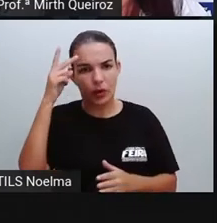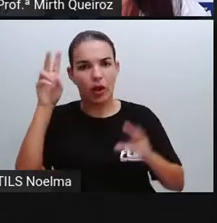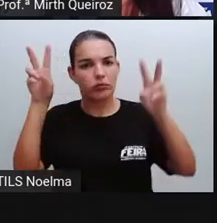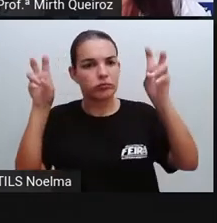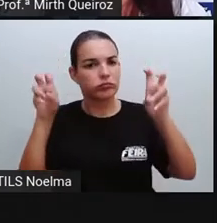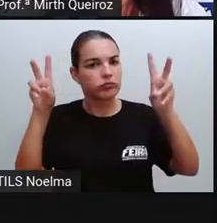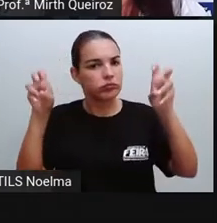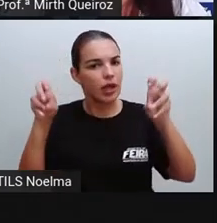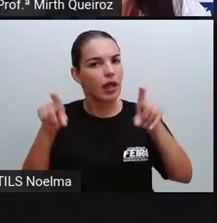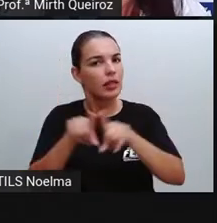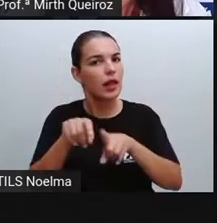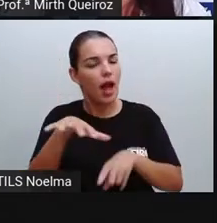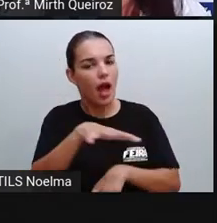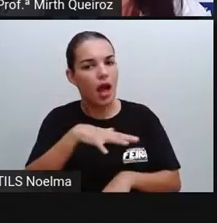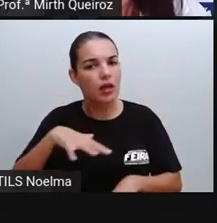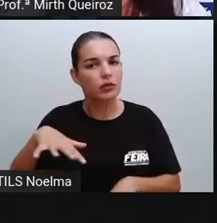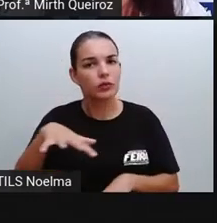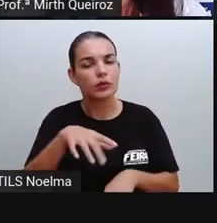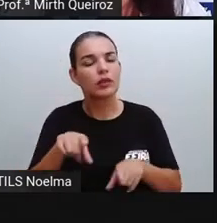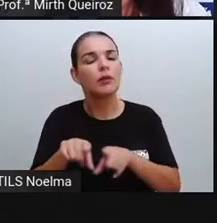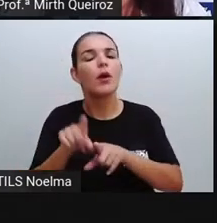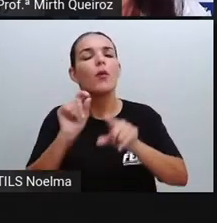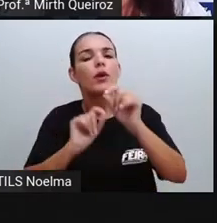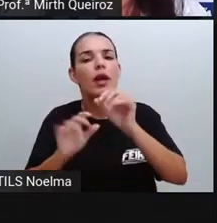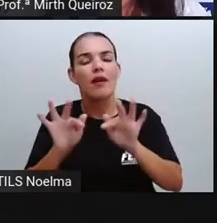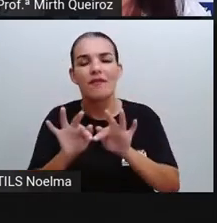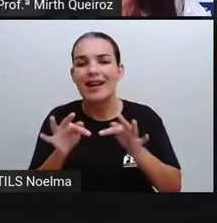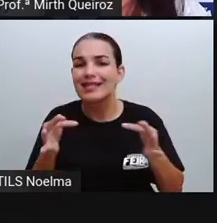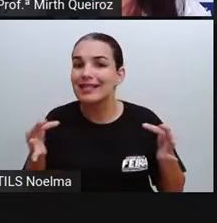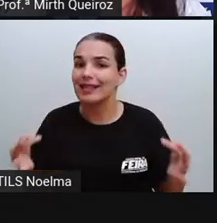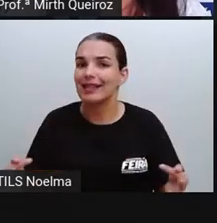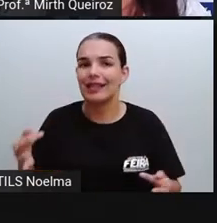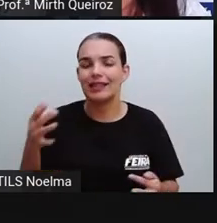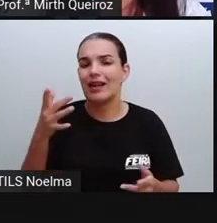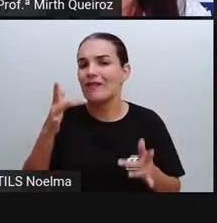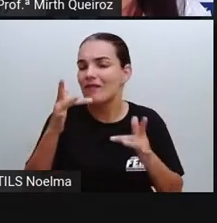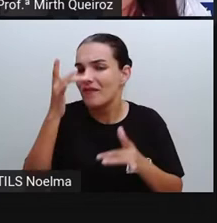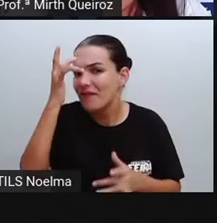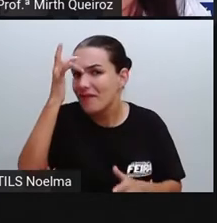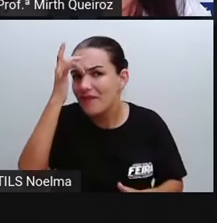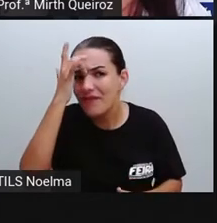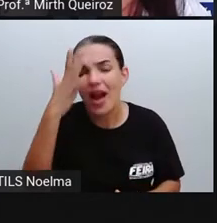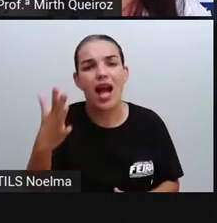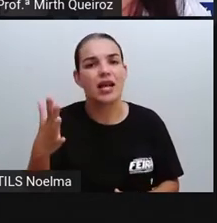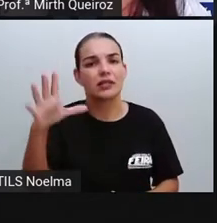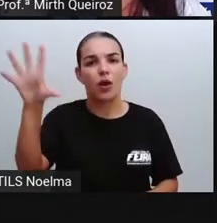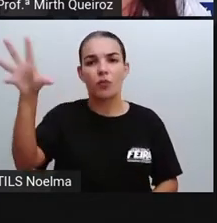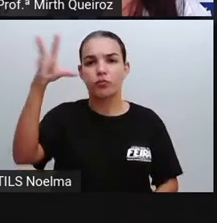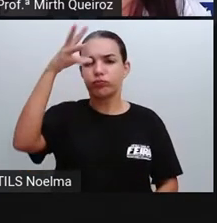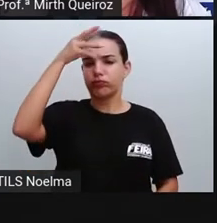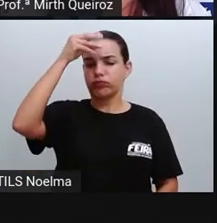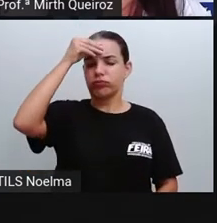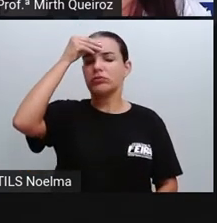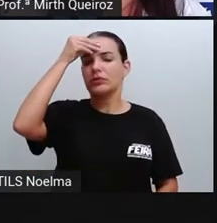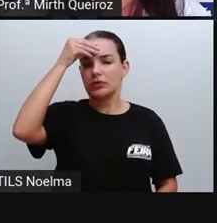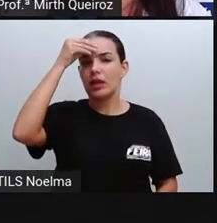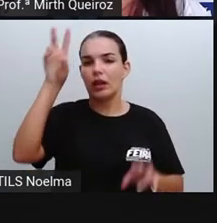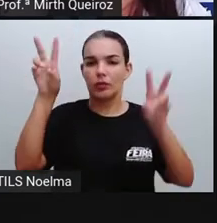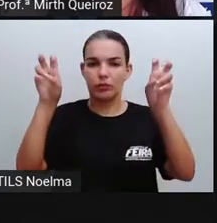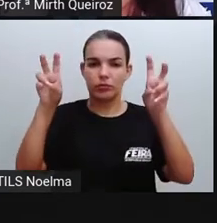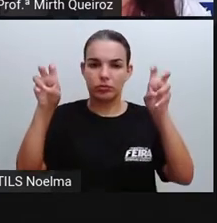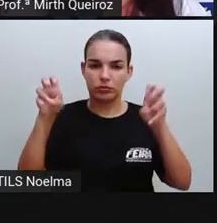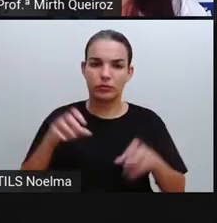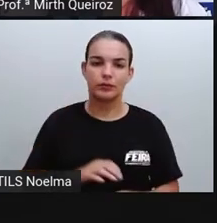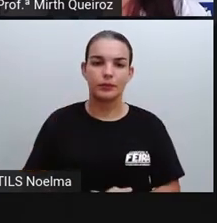de atuação, entre outros. Ele facilita a nossa compreensão em relação ao conteúdo, de acordo com o